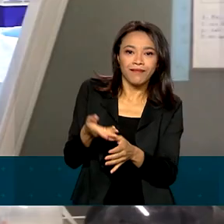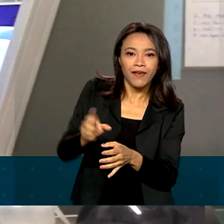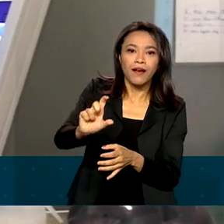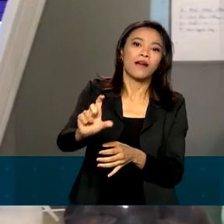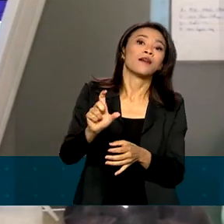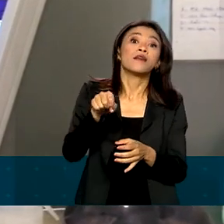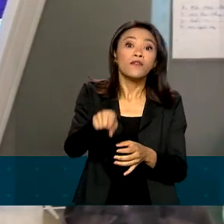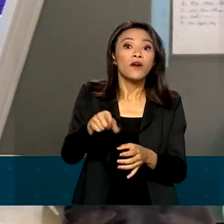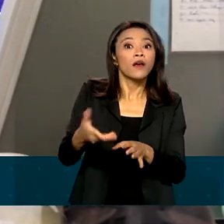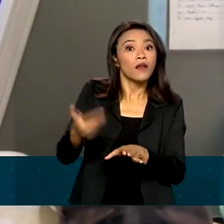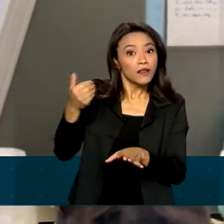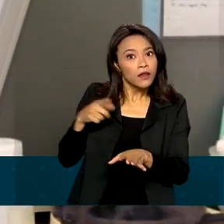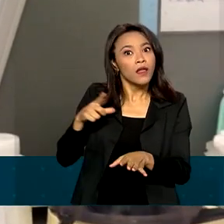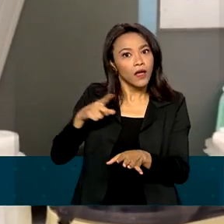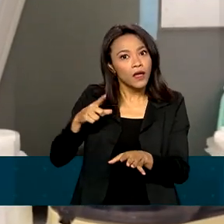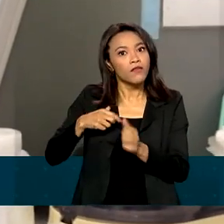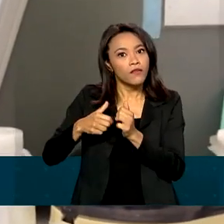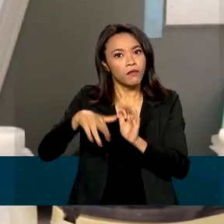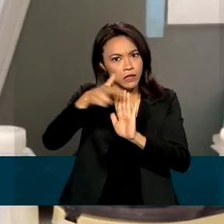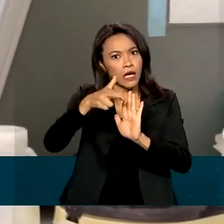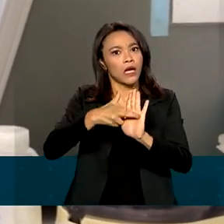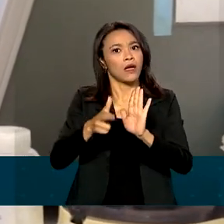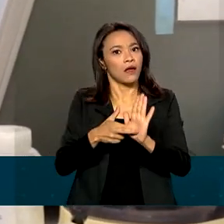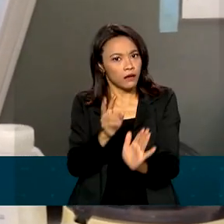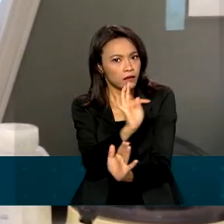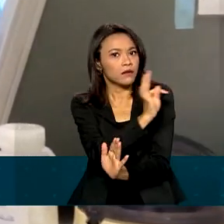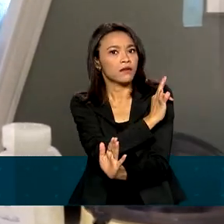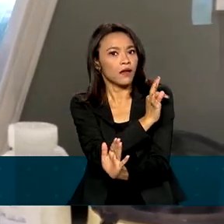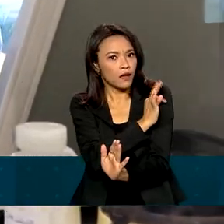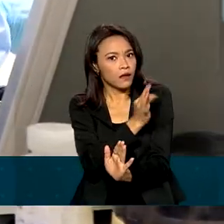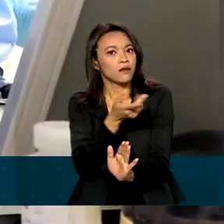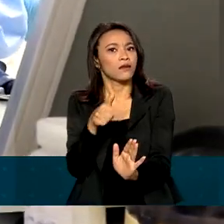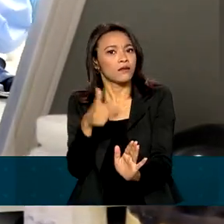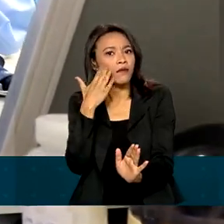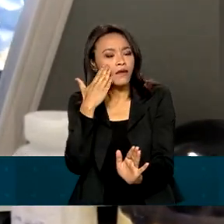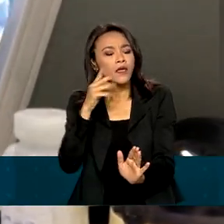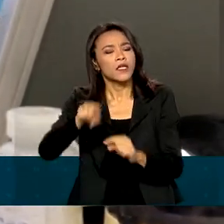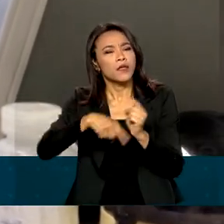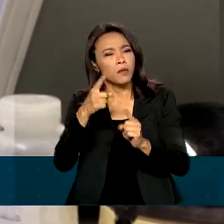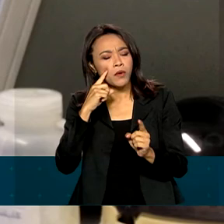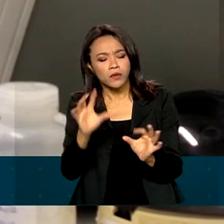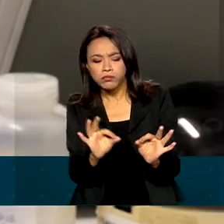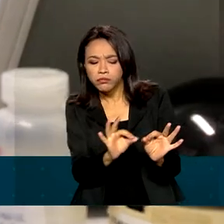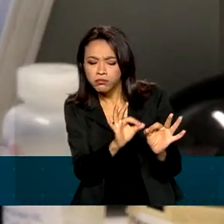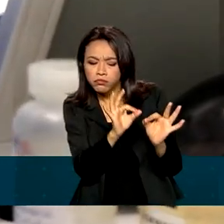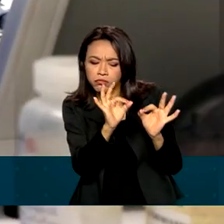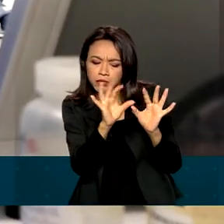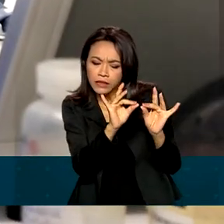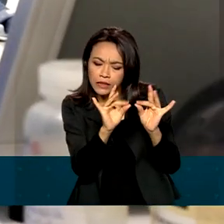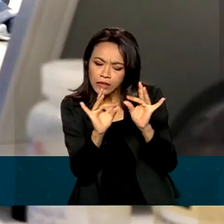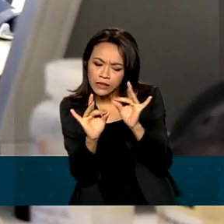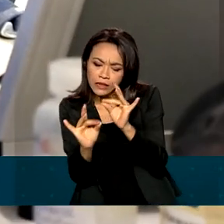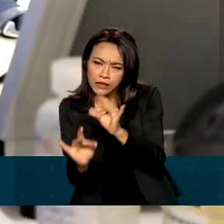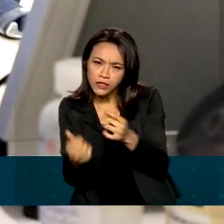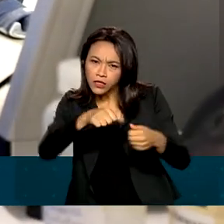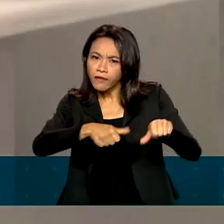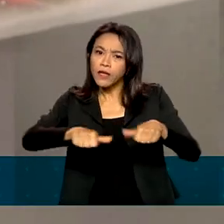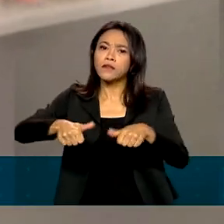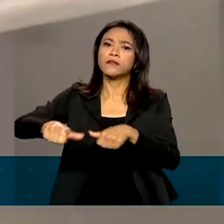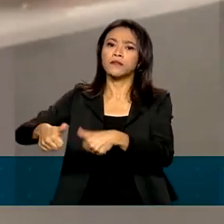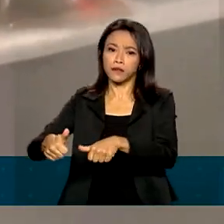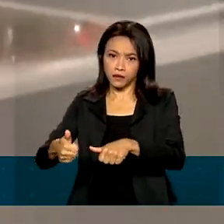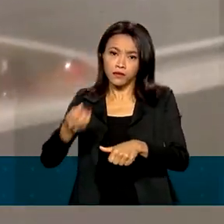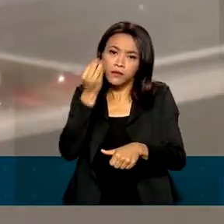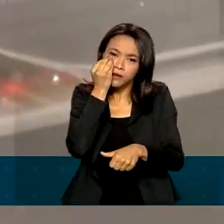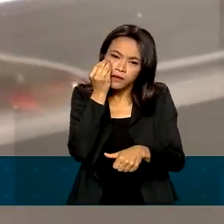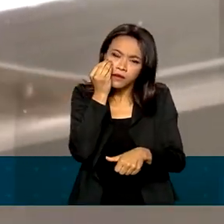técnica de requisitos técnicos como o desempenho clínico e ainda o gerenciamento de risco. Esses processos, né, Renata, de avaliação dos